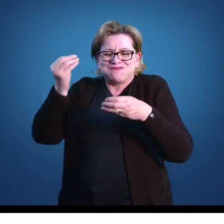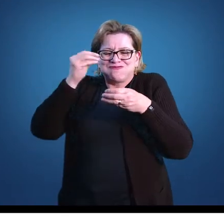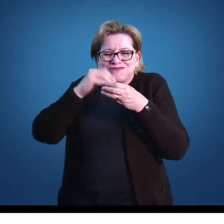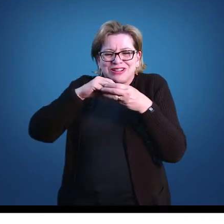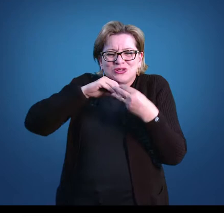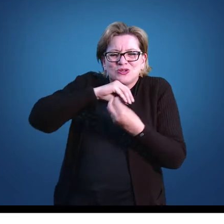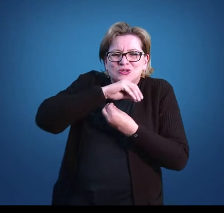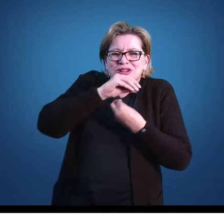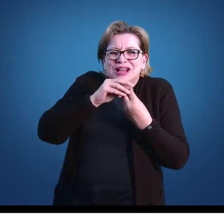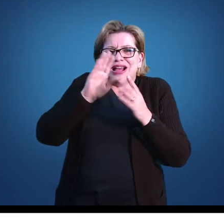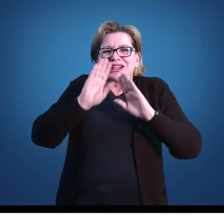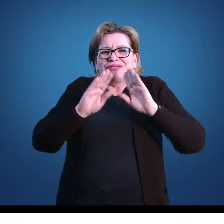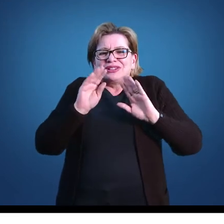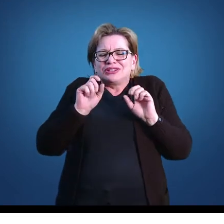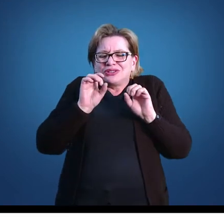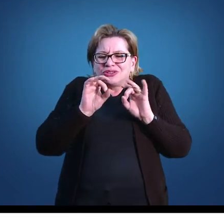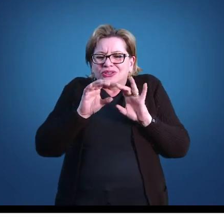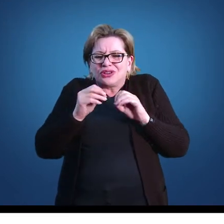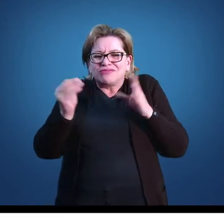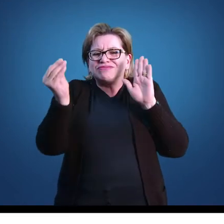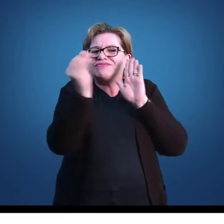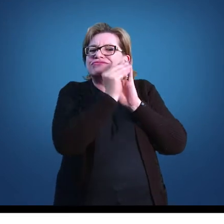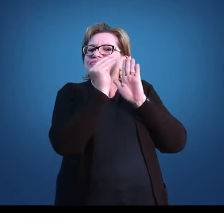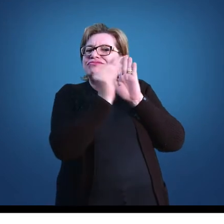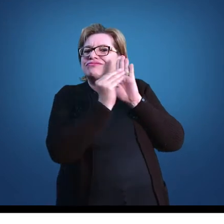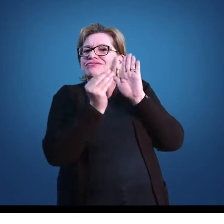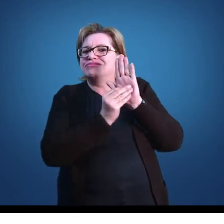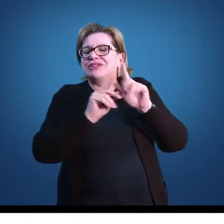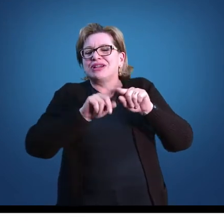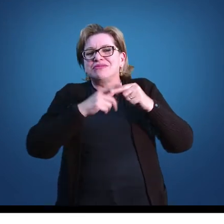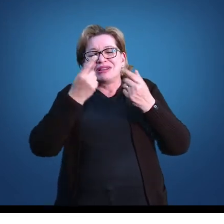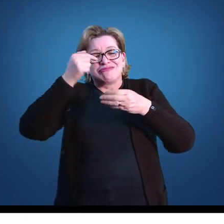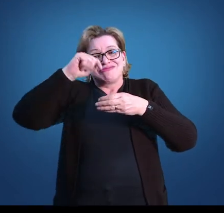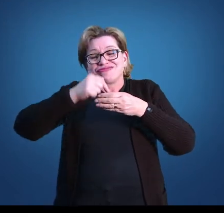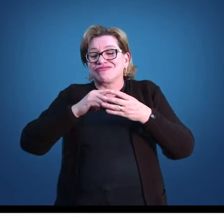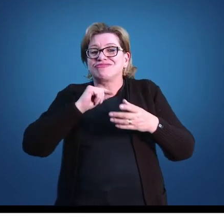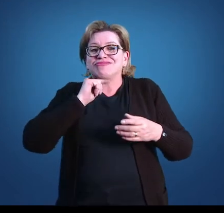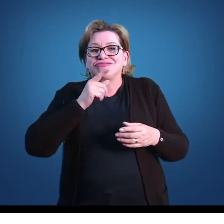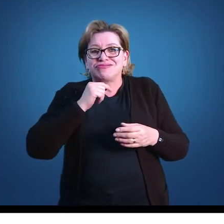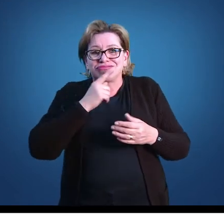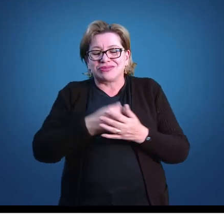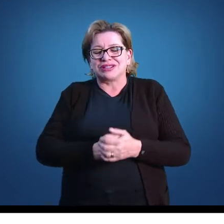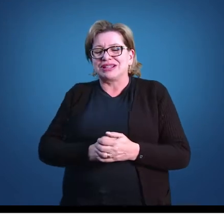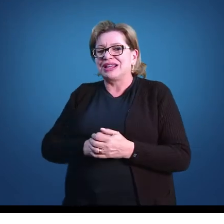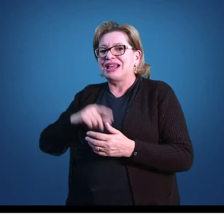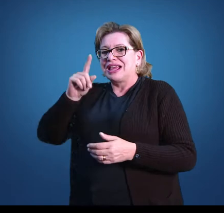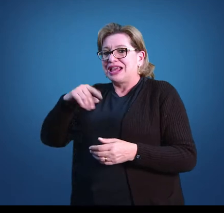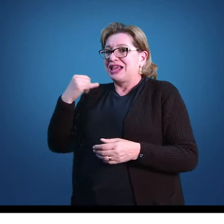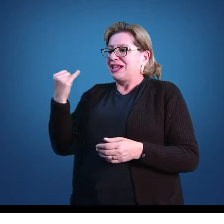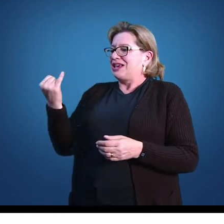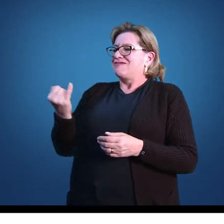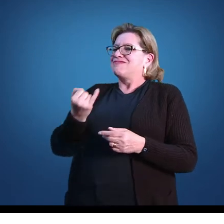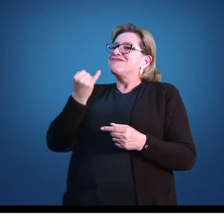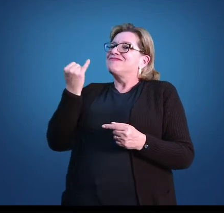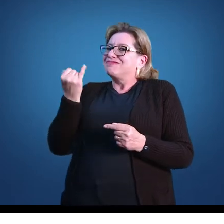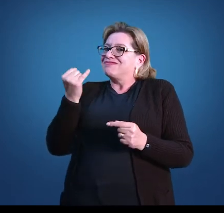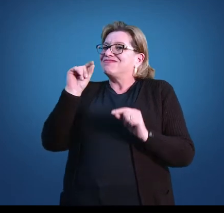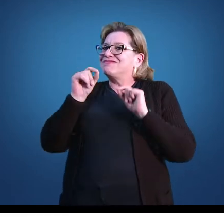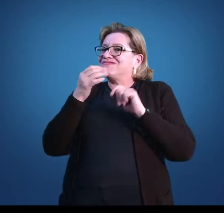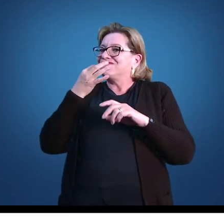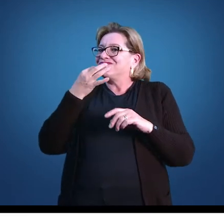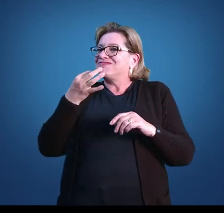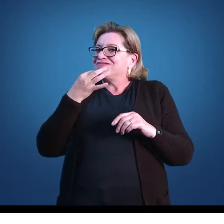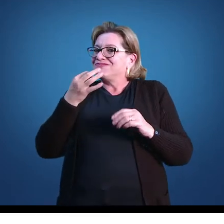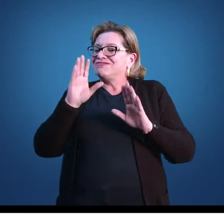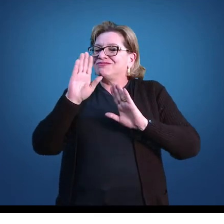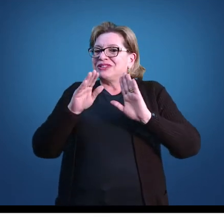Acabamos algumas vezes só contemplando os conteúdos. Muito importante essa colocação da professora. Também é uma das discussões que nós fizemos no nosso